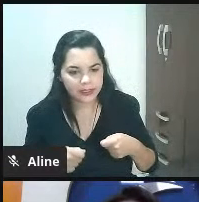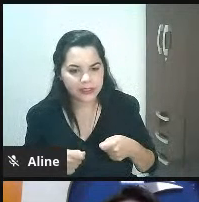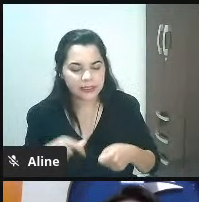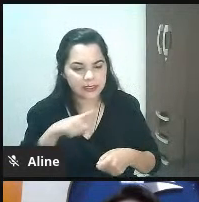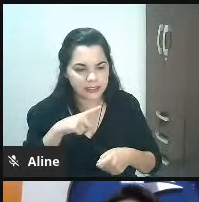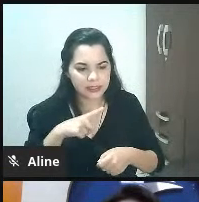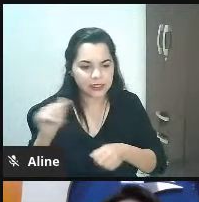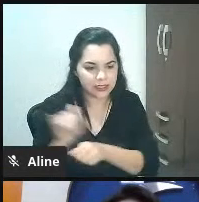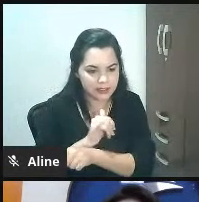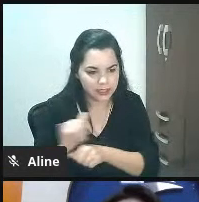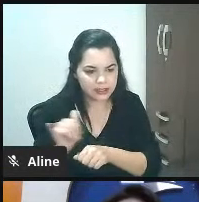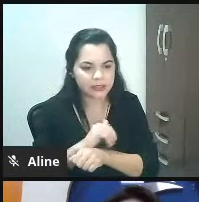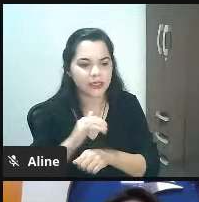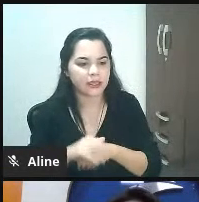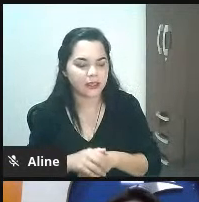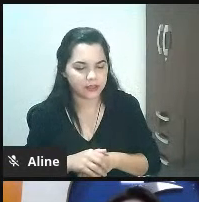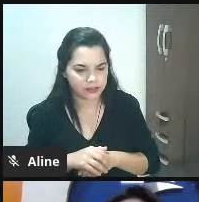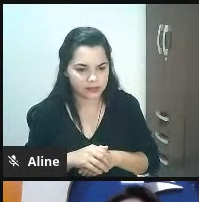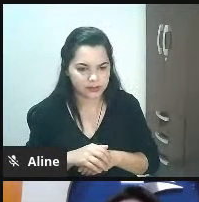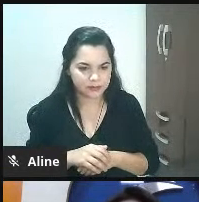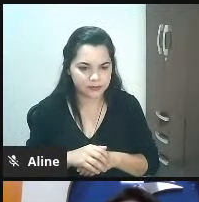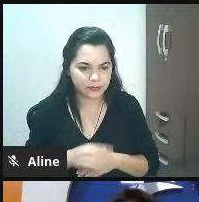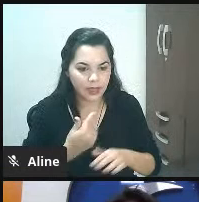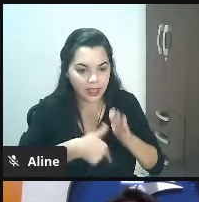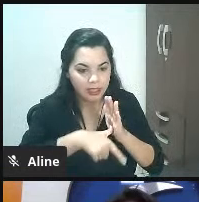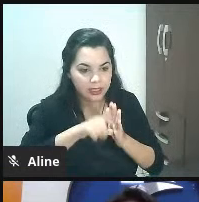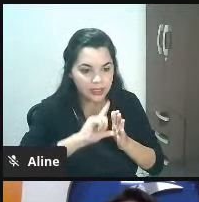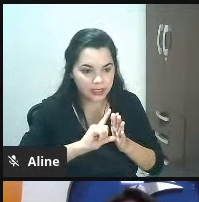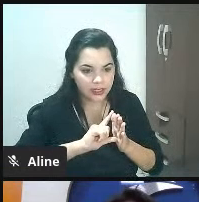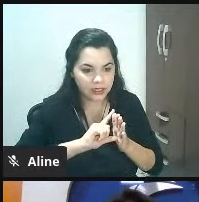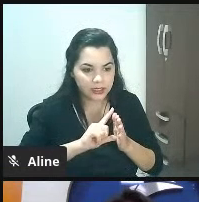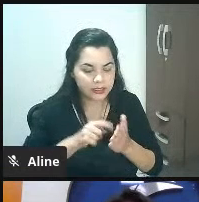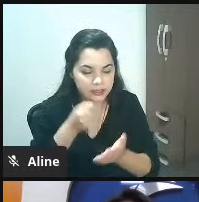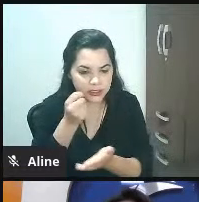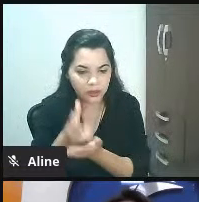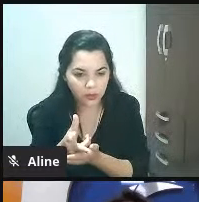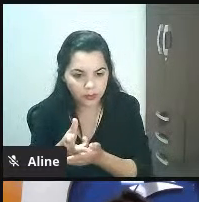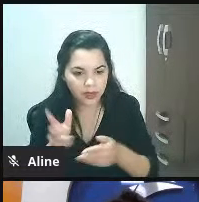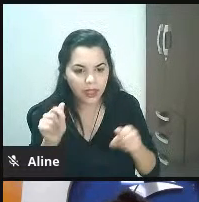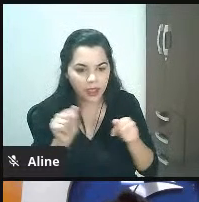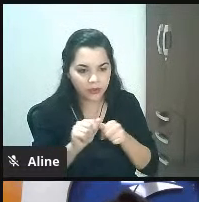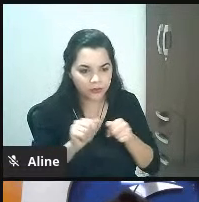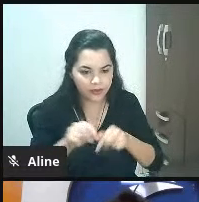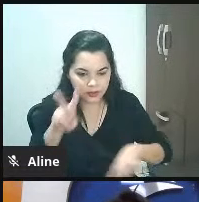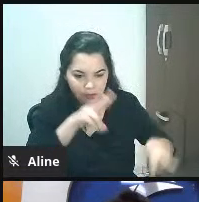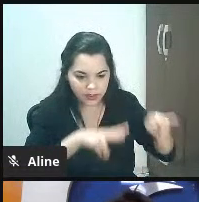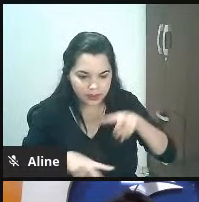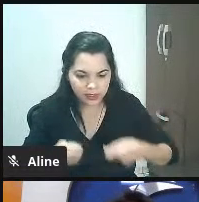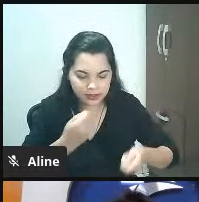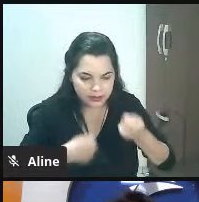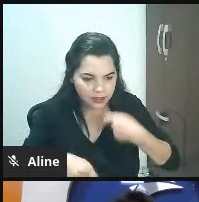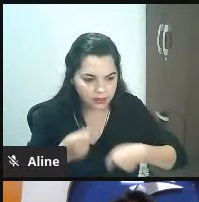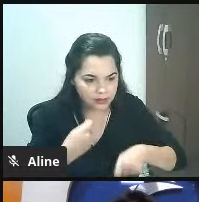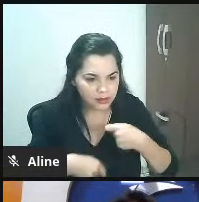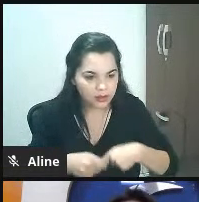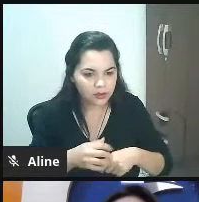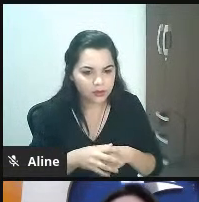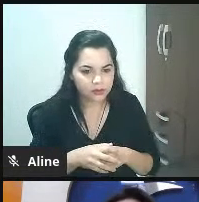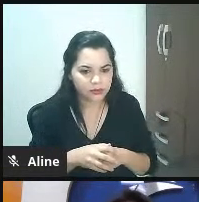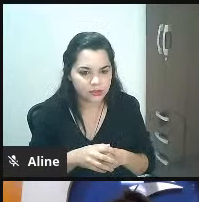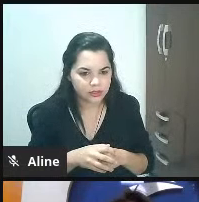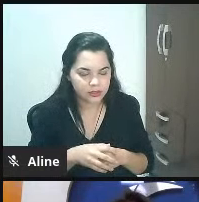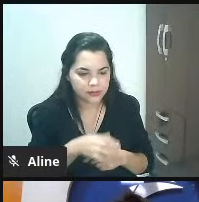quando eu por exemplo antes da compra faço um mapeamento do fluxo da loja por exemplo vamos pensar o seguinte olha